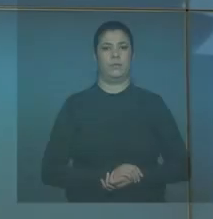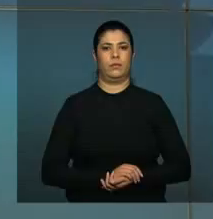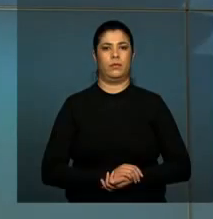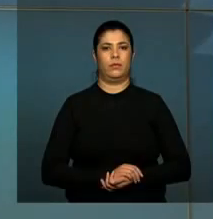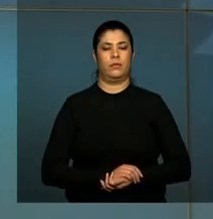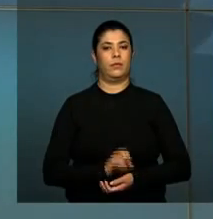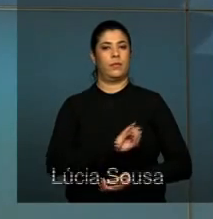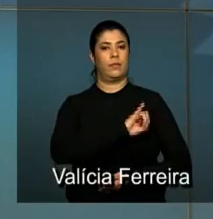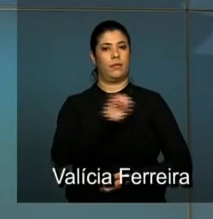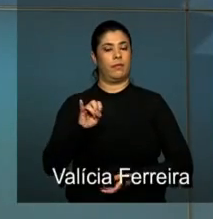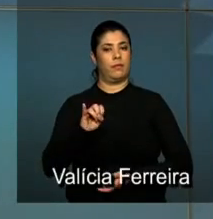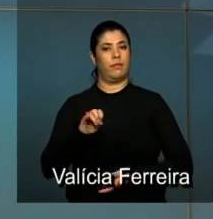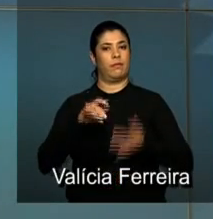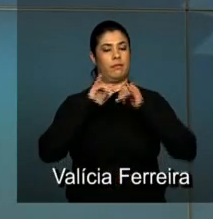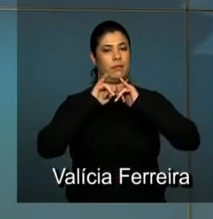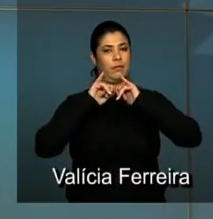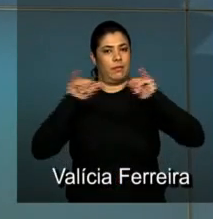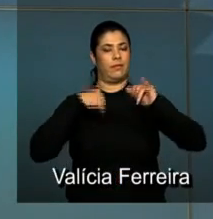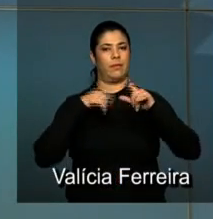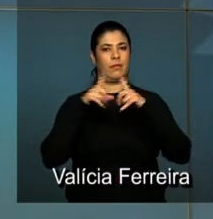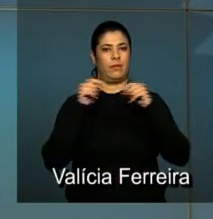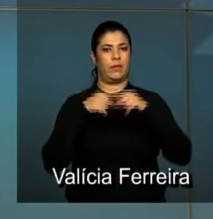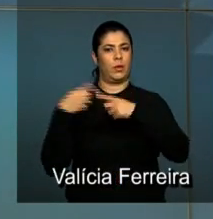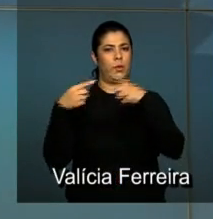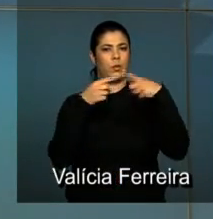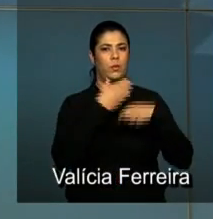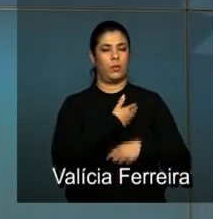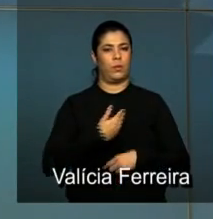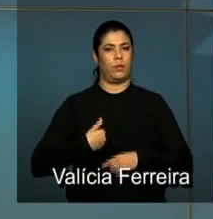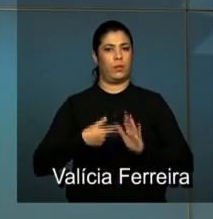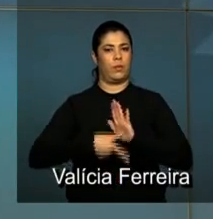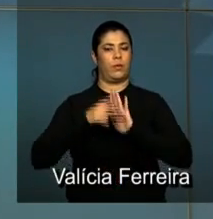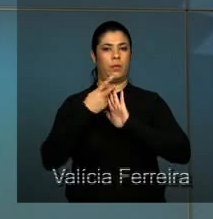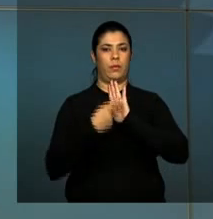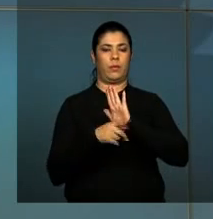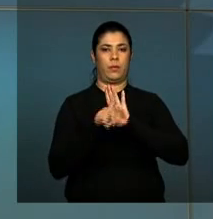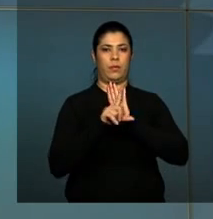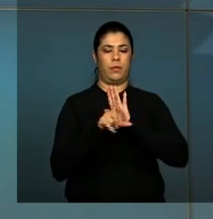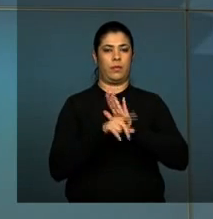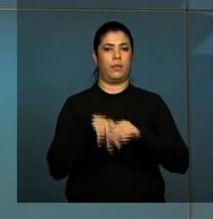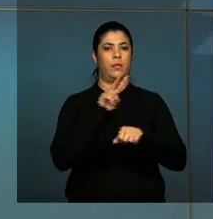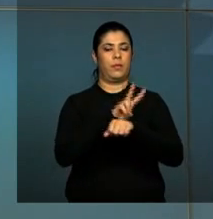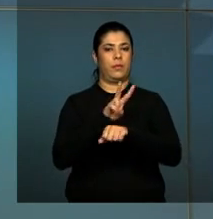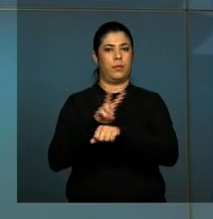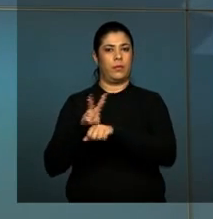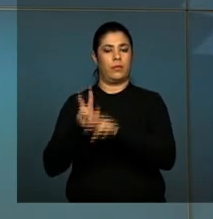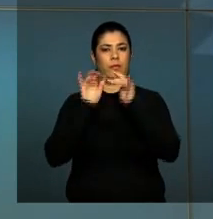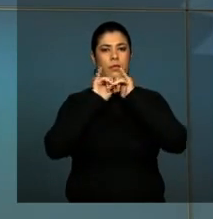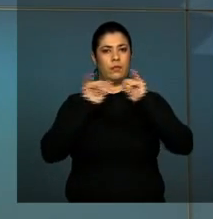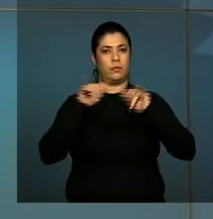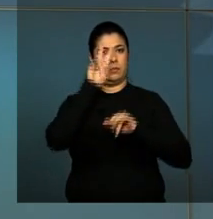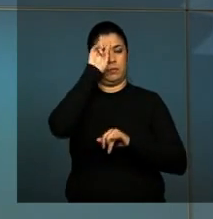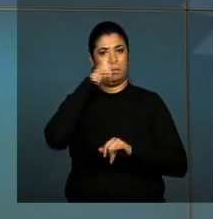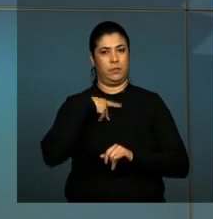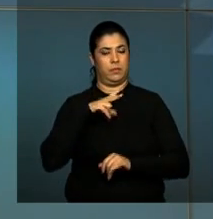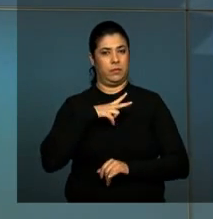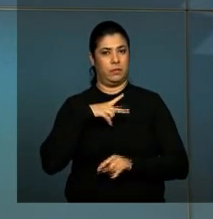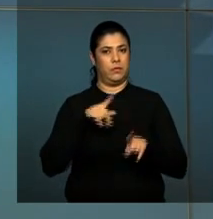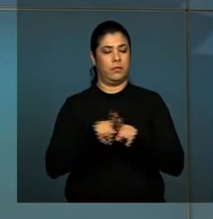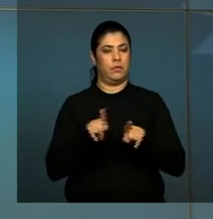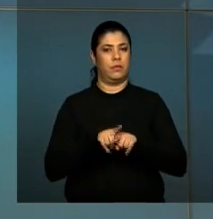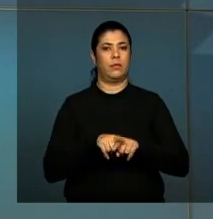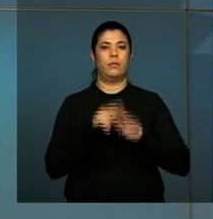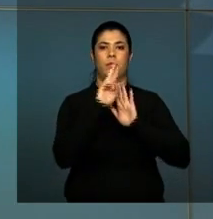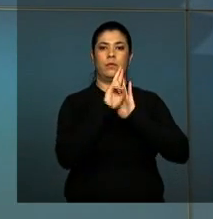Olá, foi lançado em Brasília debate público sobre o anteprojeto de lei para a proteção de dados pessoais e sobre a